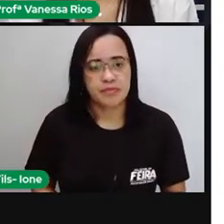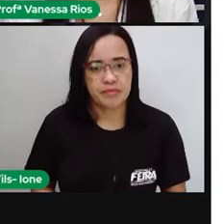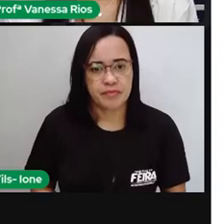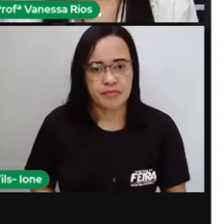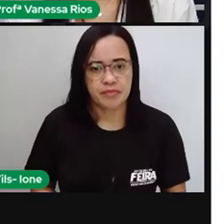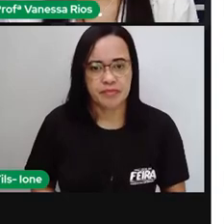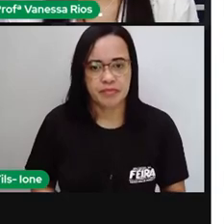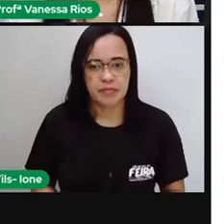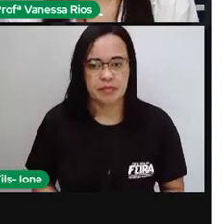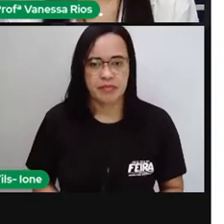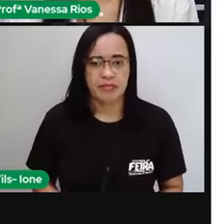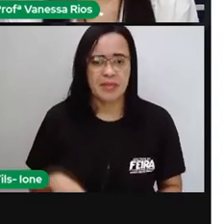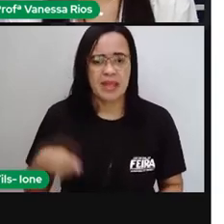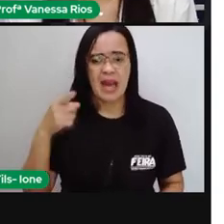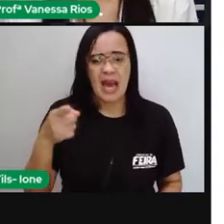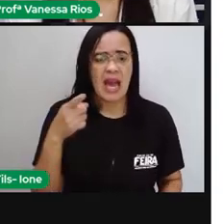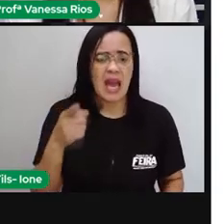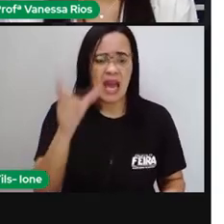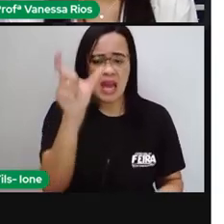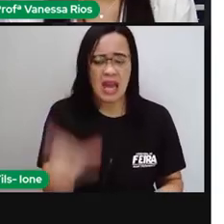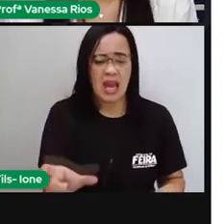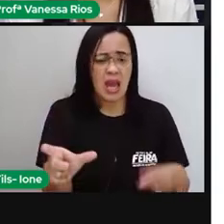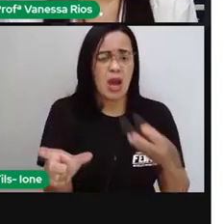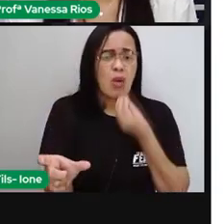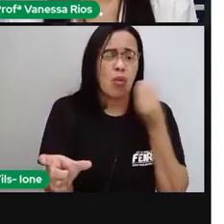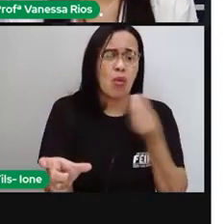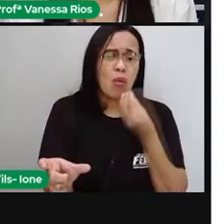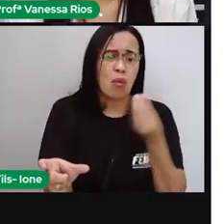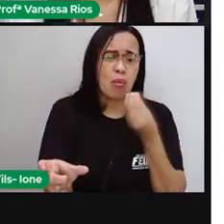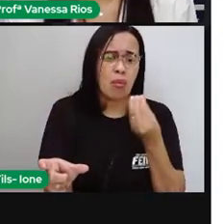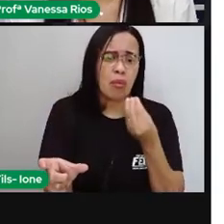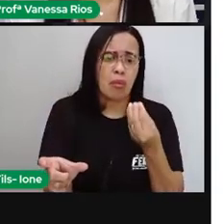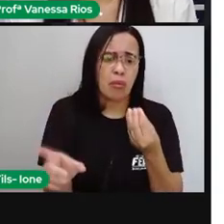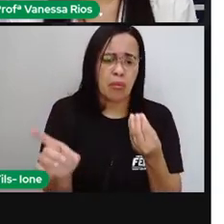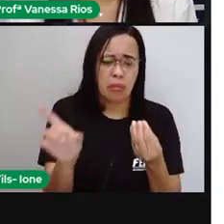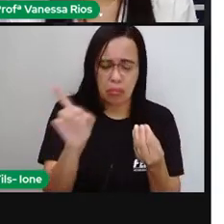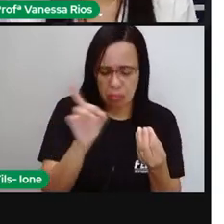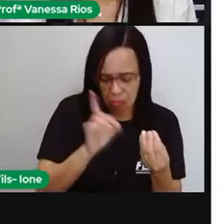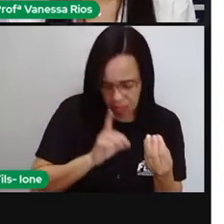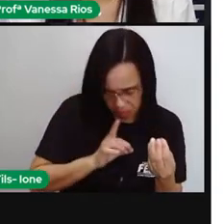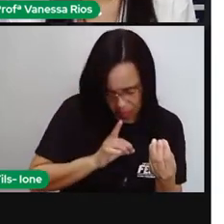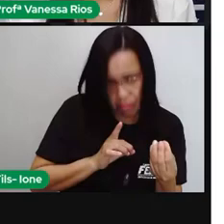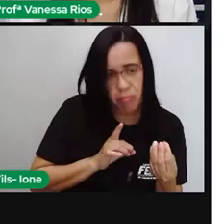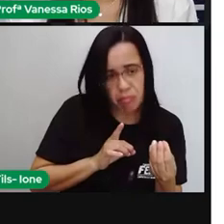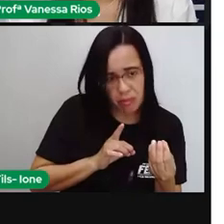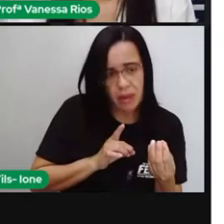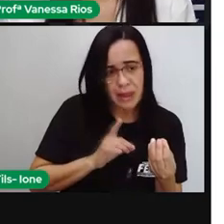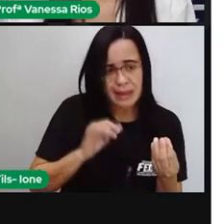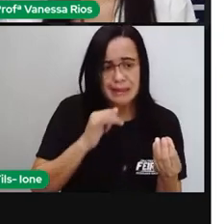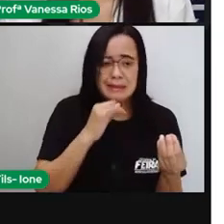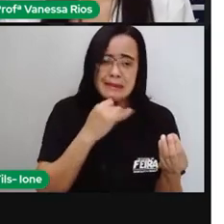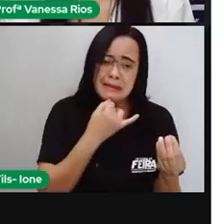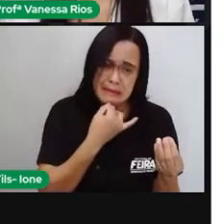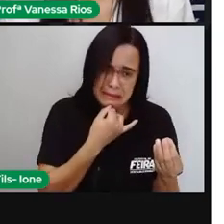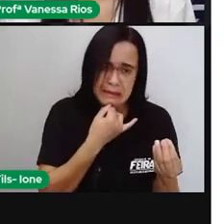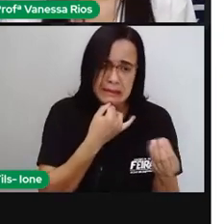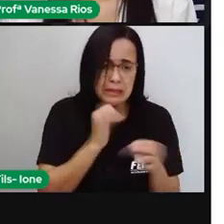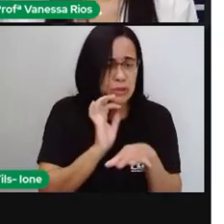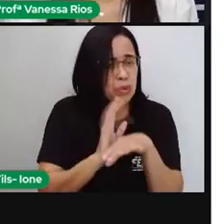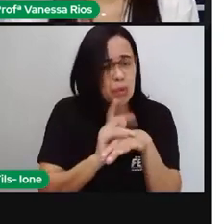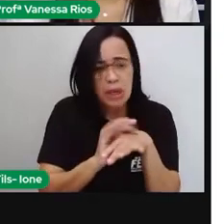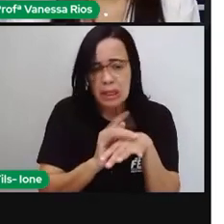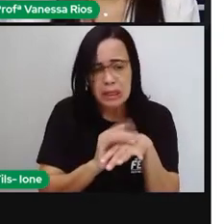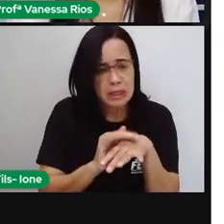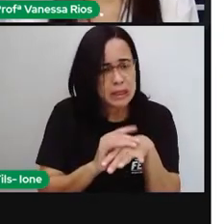E aí ele ficou muito abalado. Ele adoeceu de depressão e de tifo e se